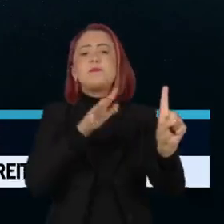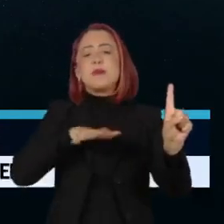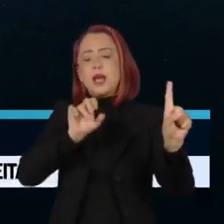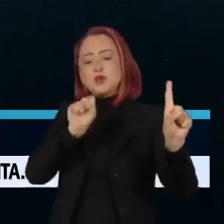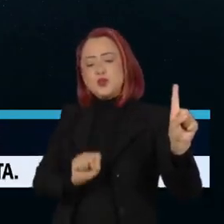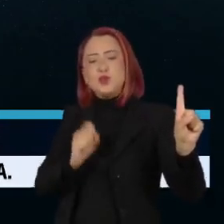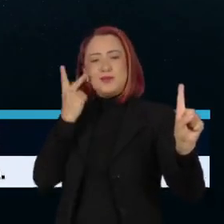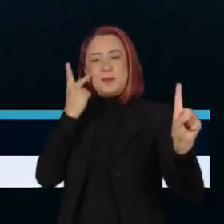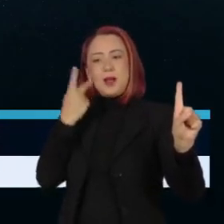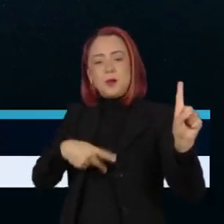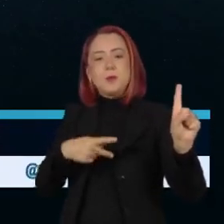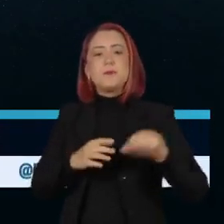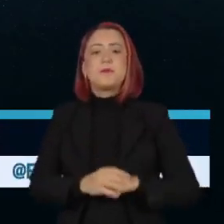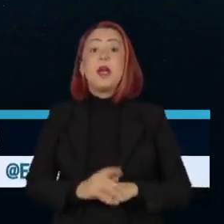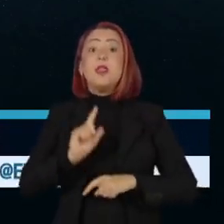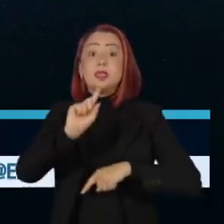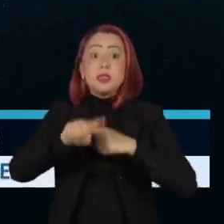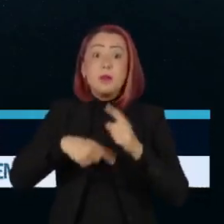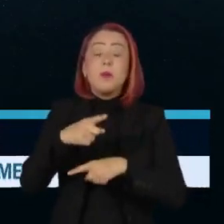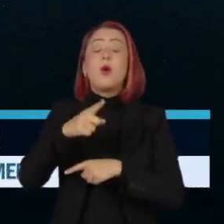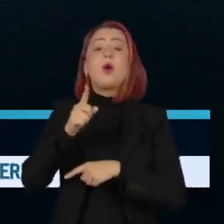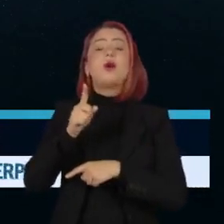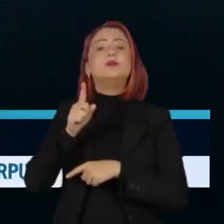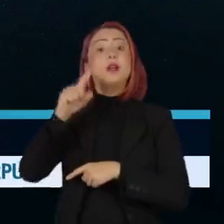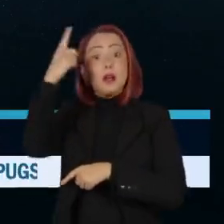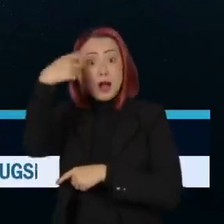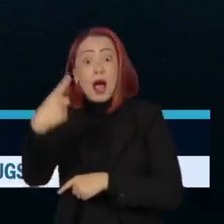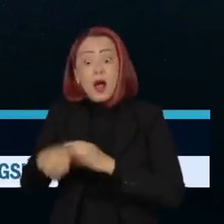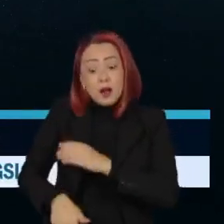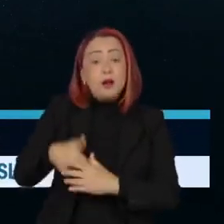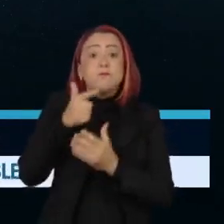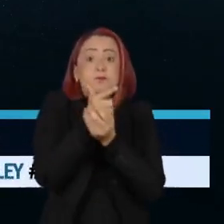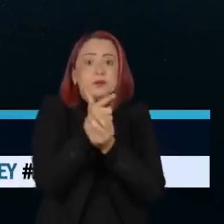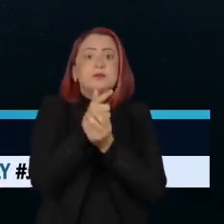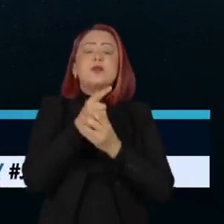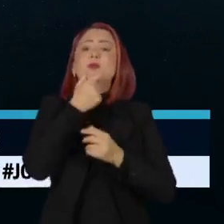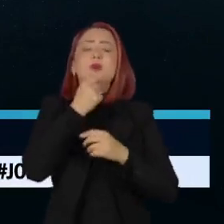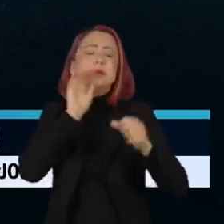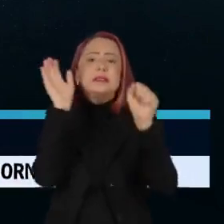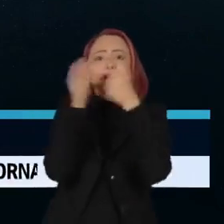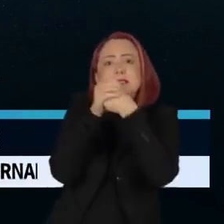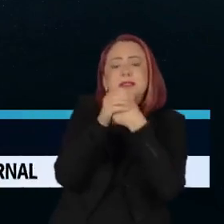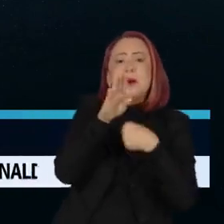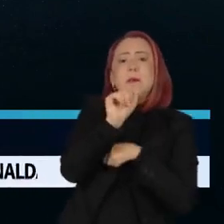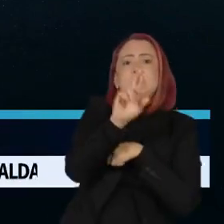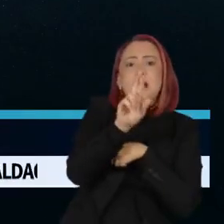Em seguida, ela aparece apontando a arma para uma pessoa, que se escondeu dentro de um bar.